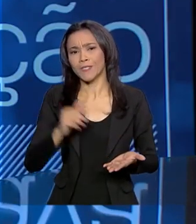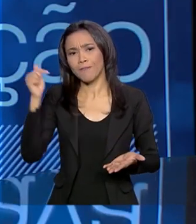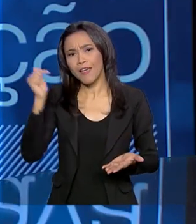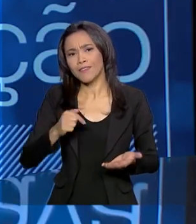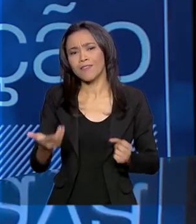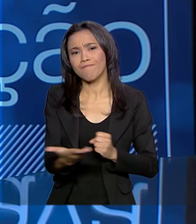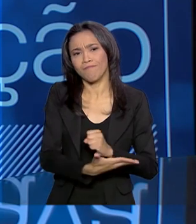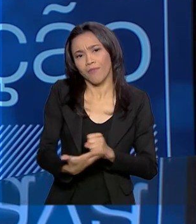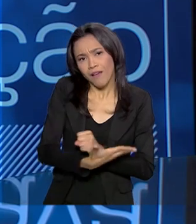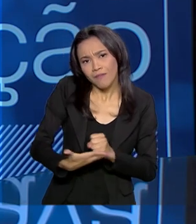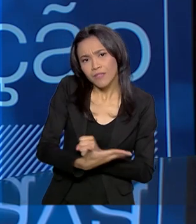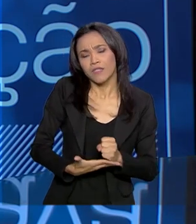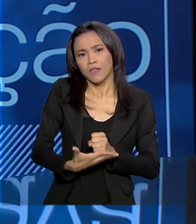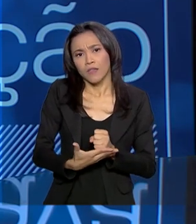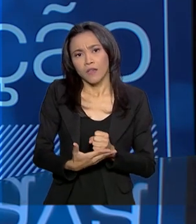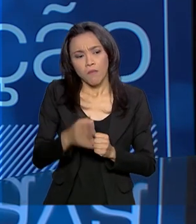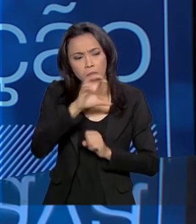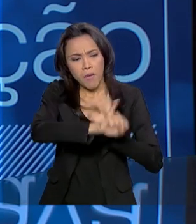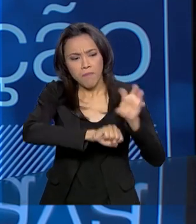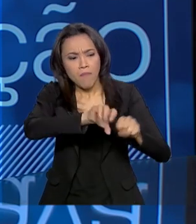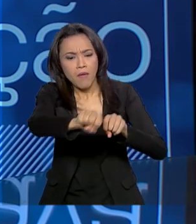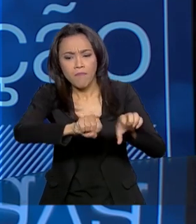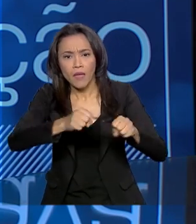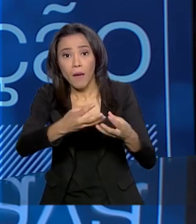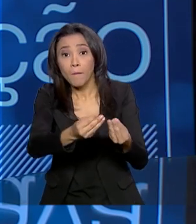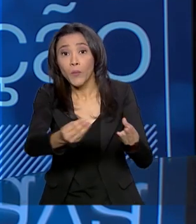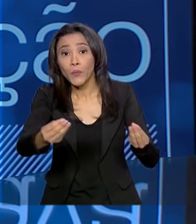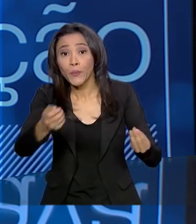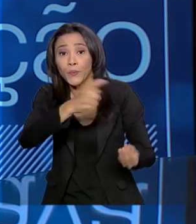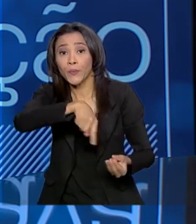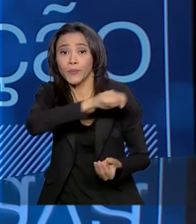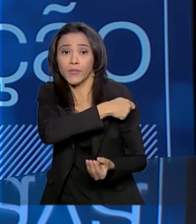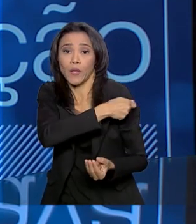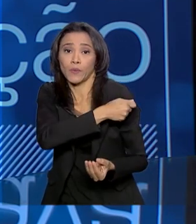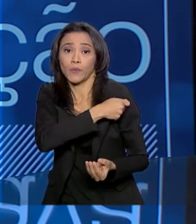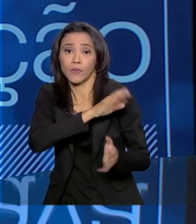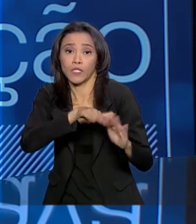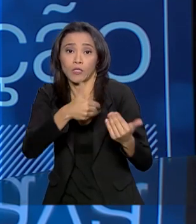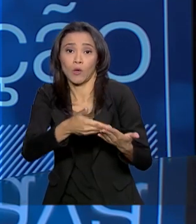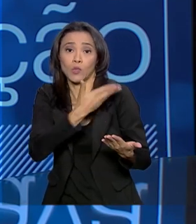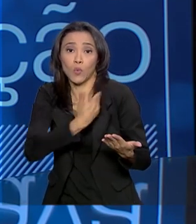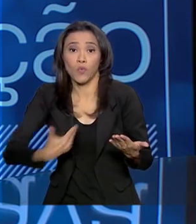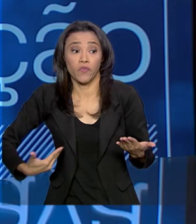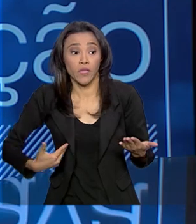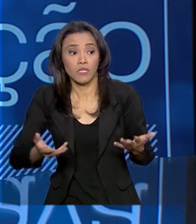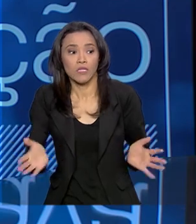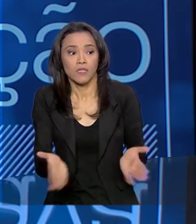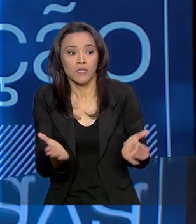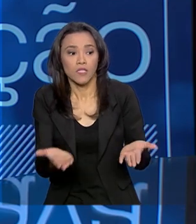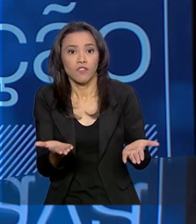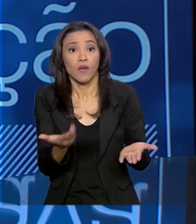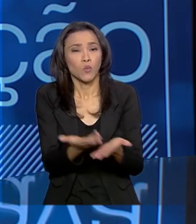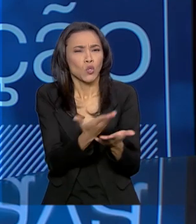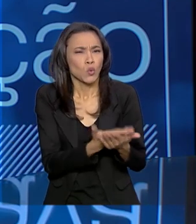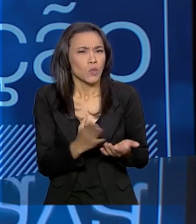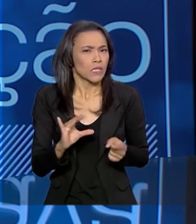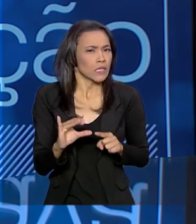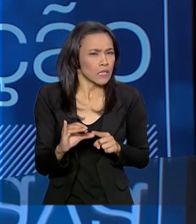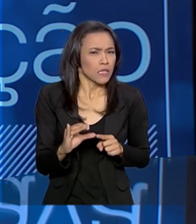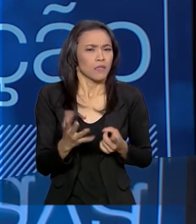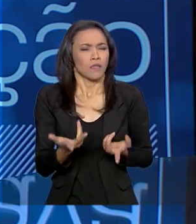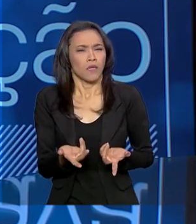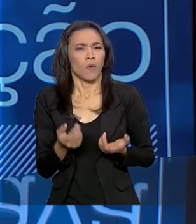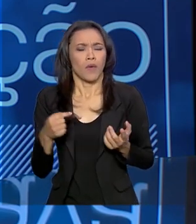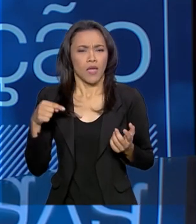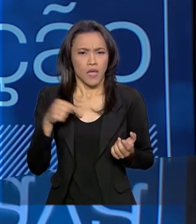pegar muitos estudantes das escolas públicas e incentivar, por exemplo, no estudo das ciências. O Ciência na Escola e o